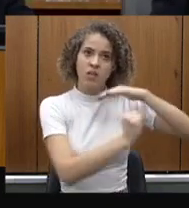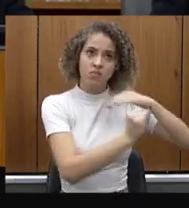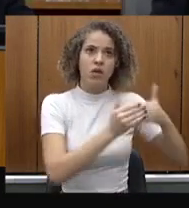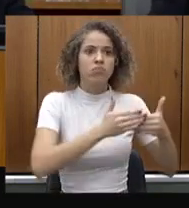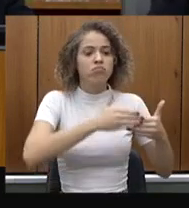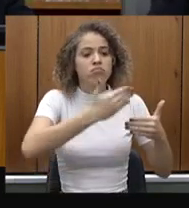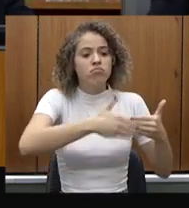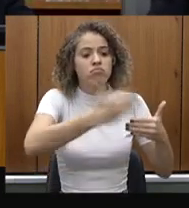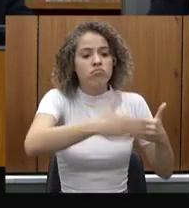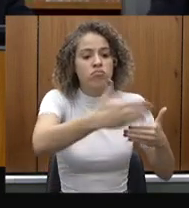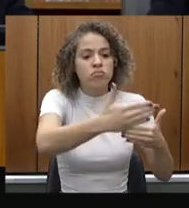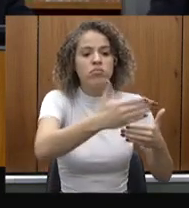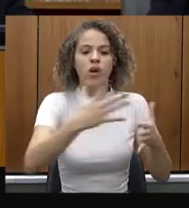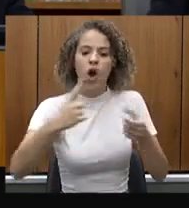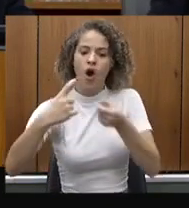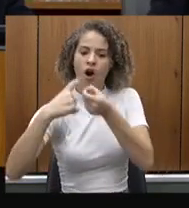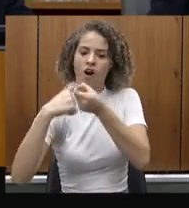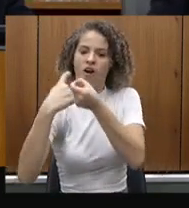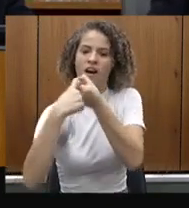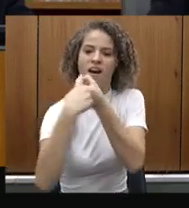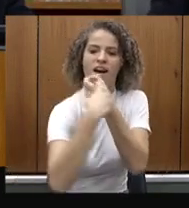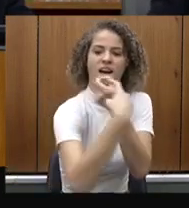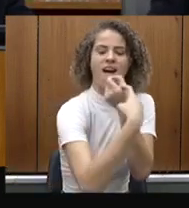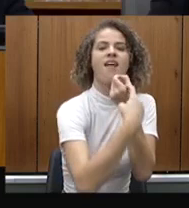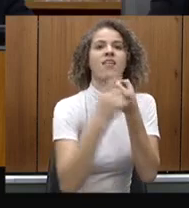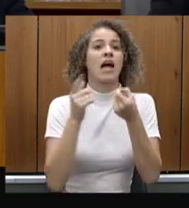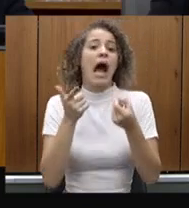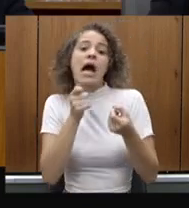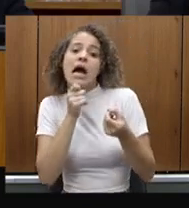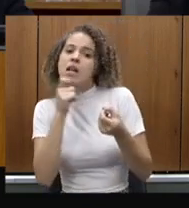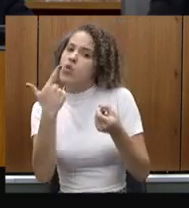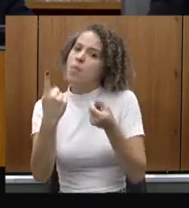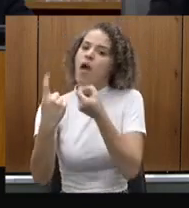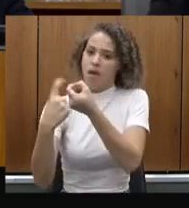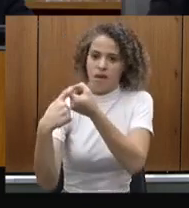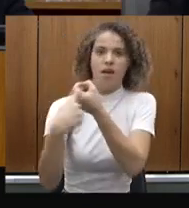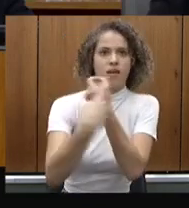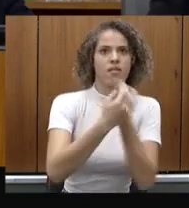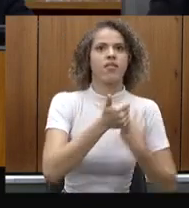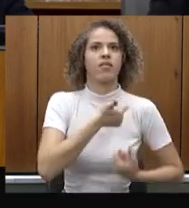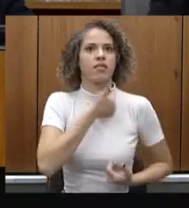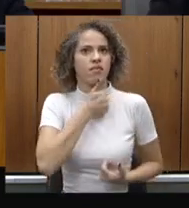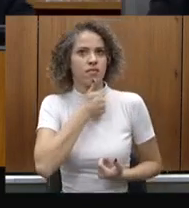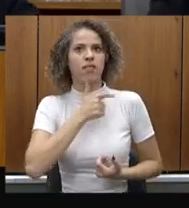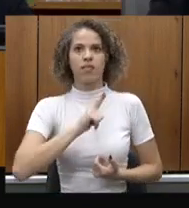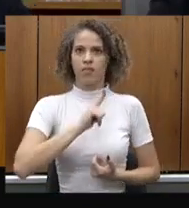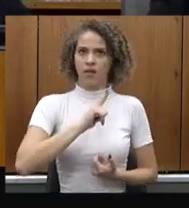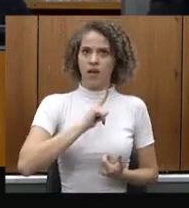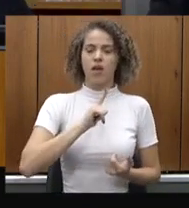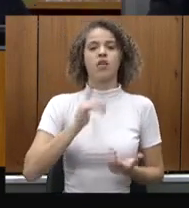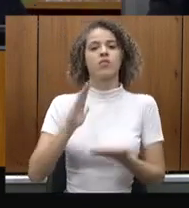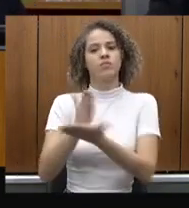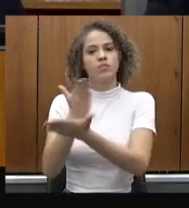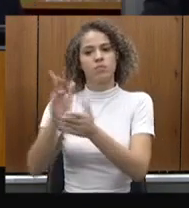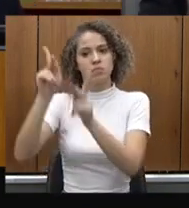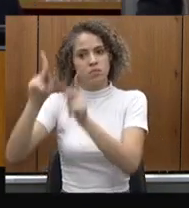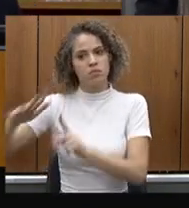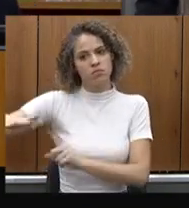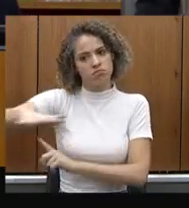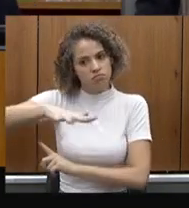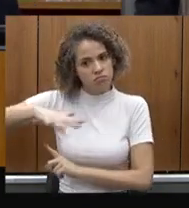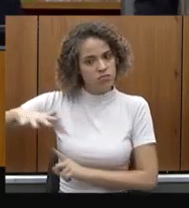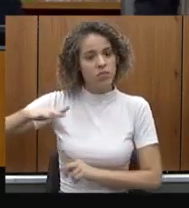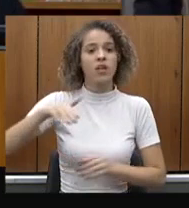demais consórcios, que não são públicos. Esse ano só poderiam ser consórcios públicos, por ser um ano